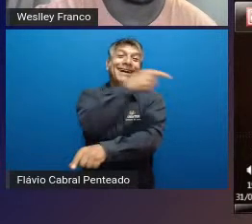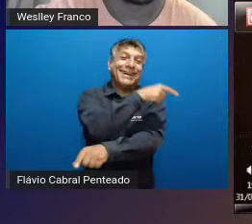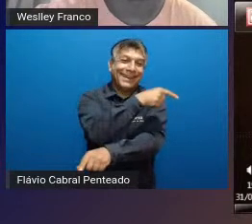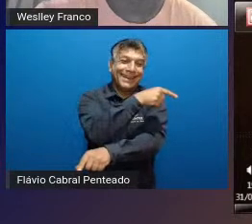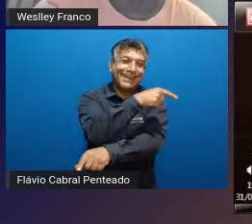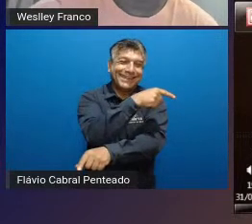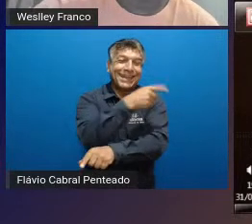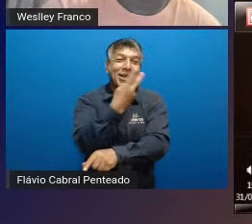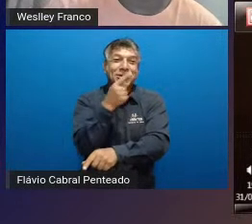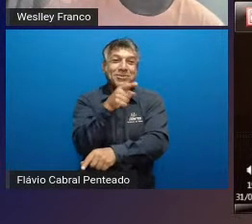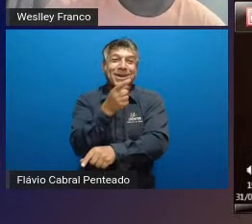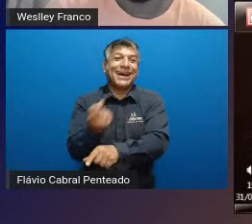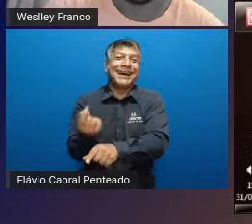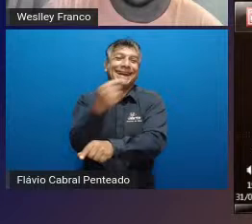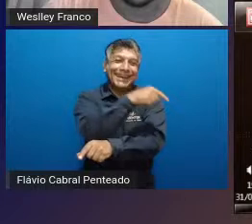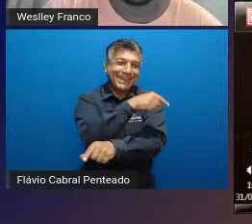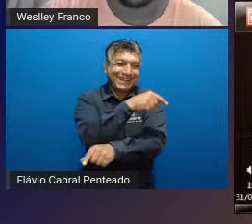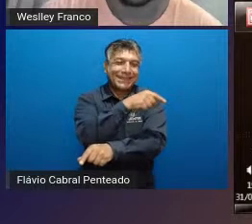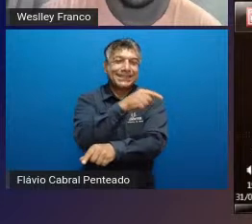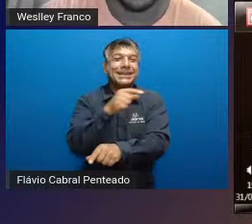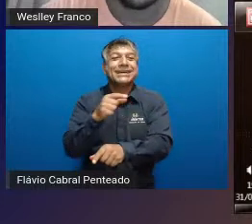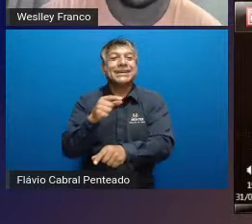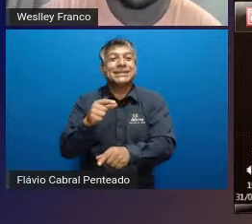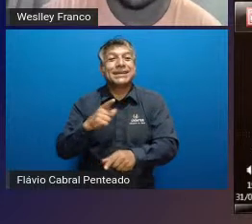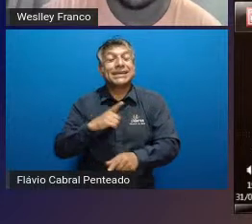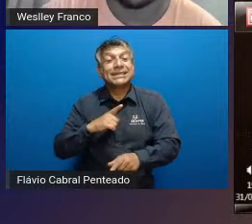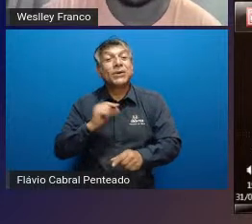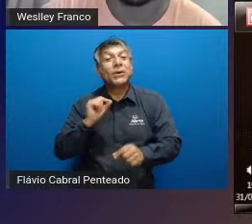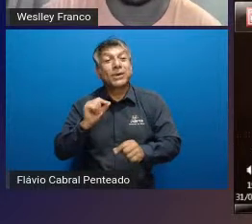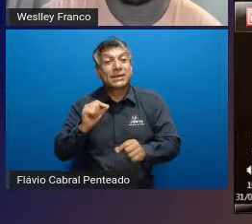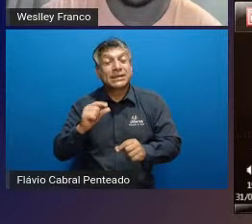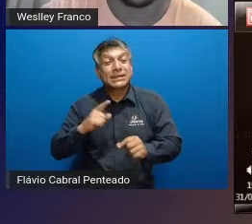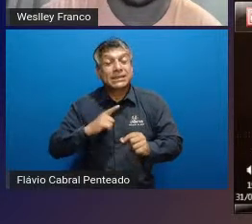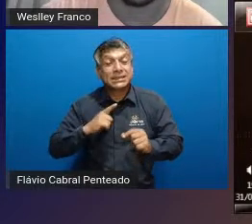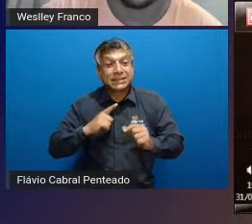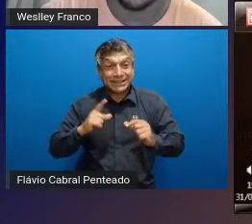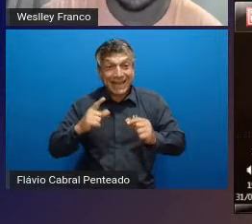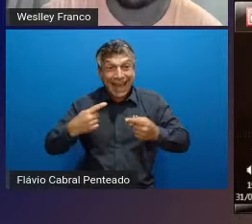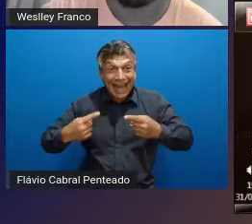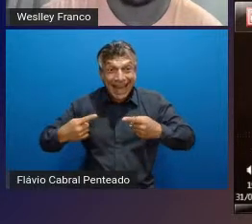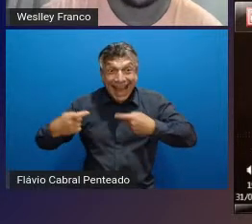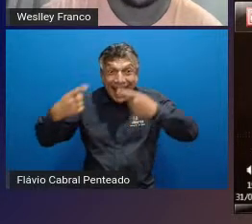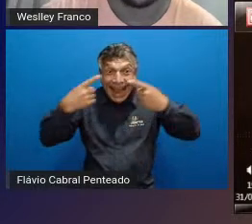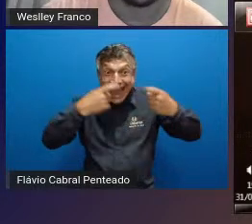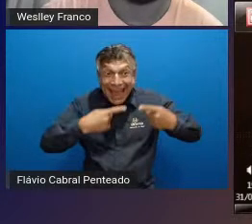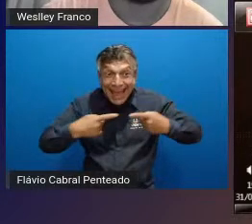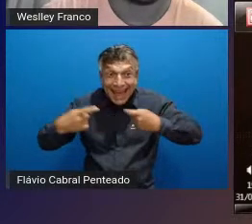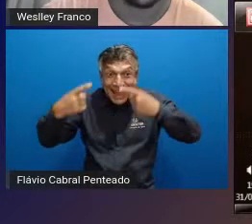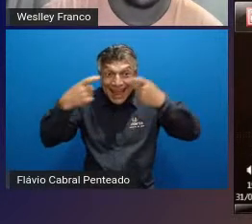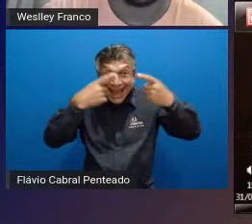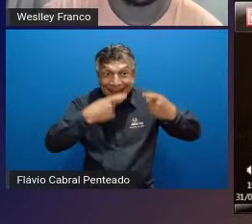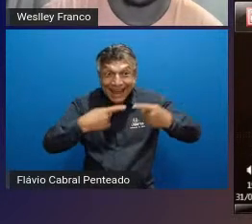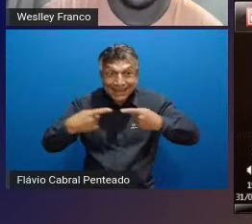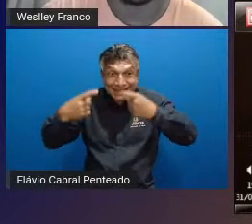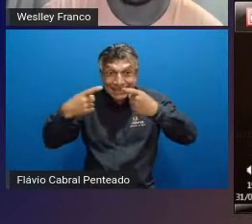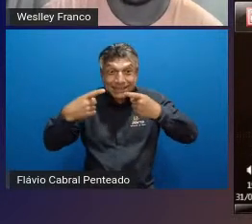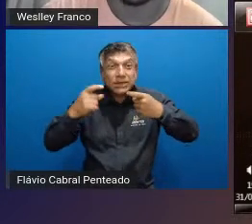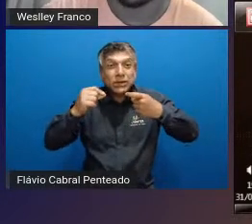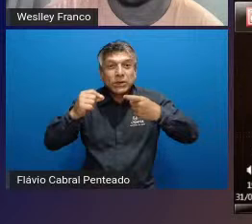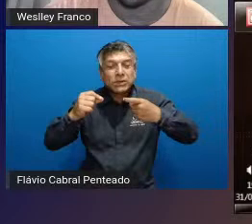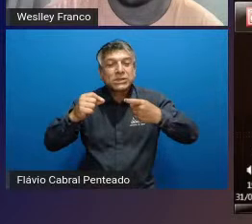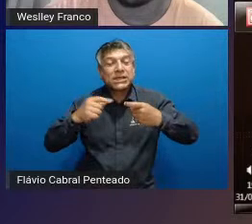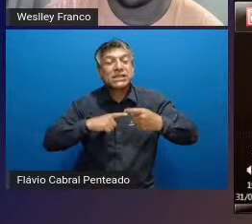futebol era jogado com a cabeça dos combatentes da guerra onde os